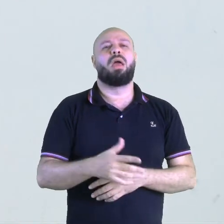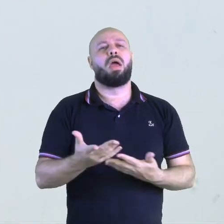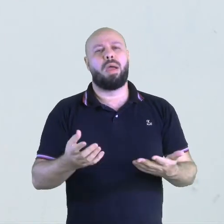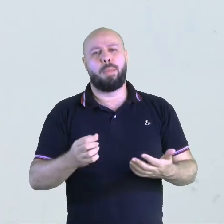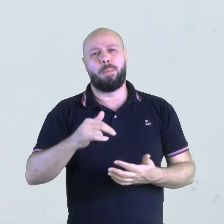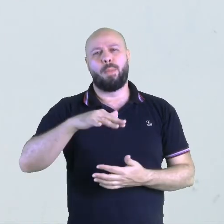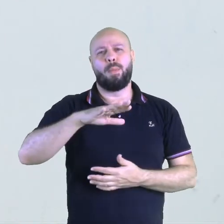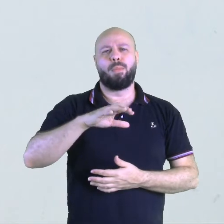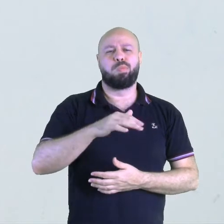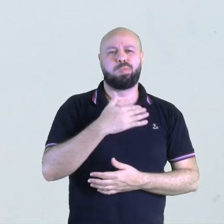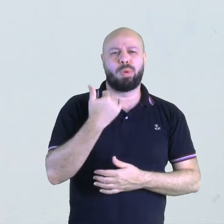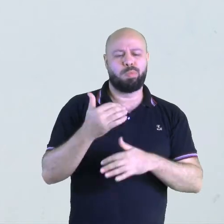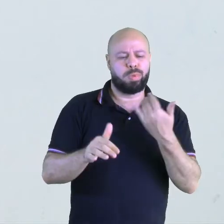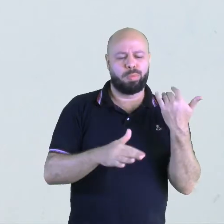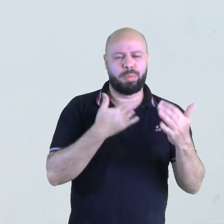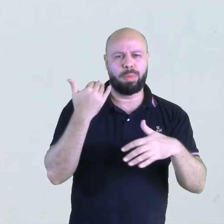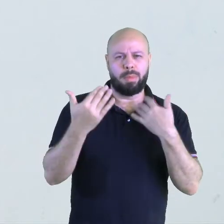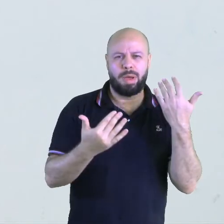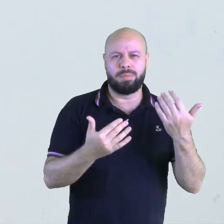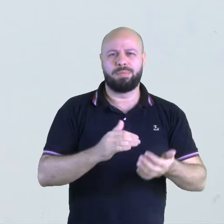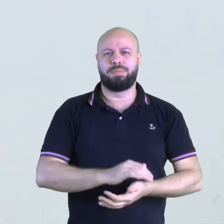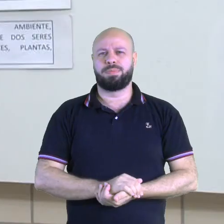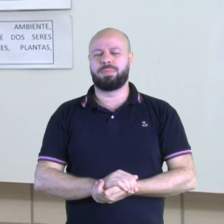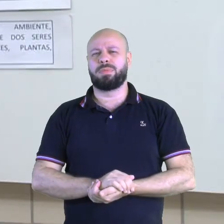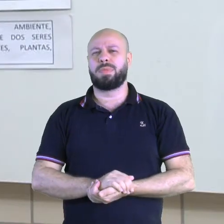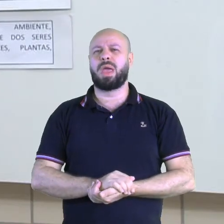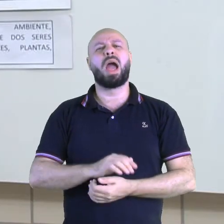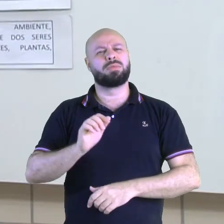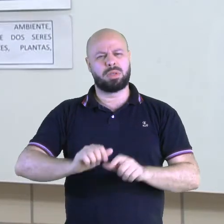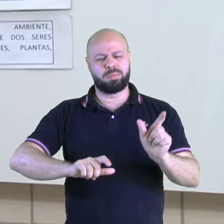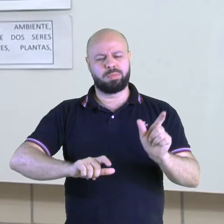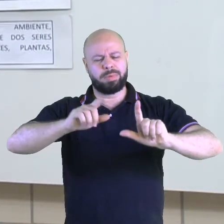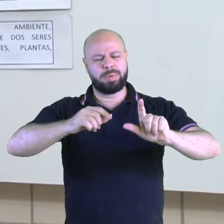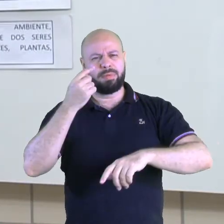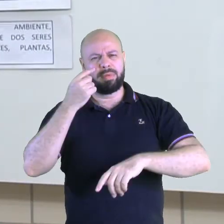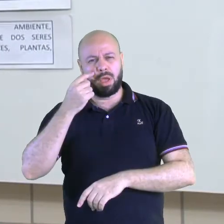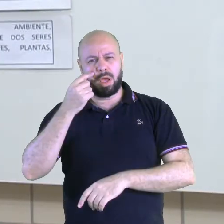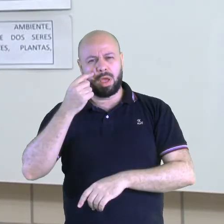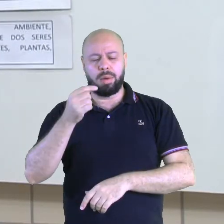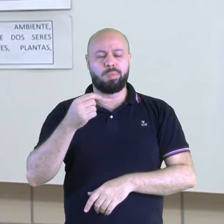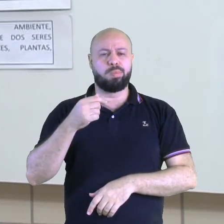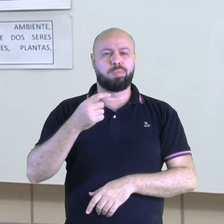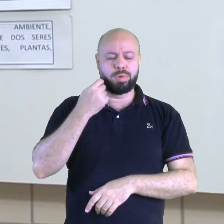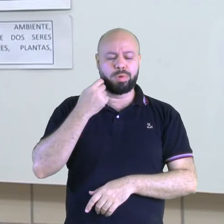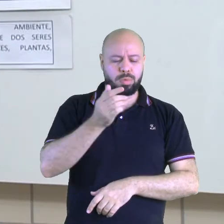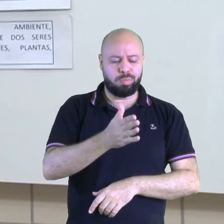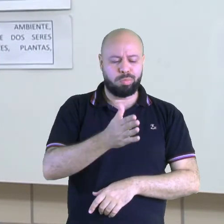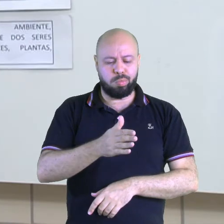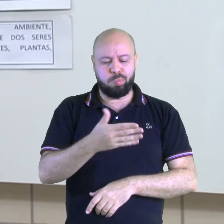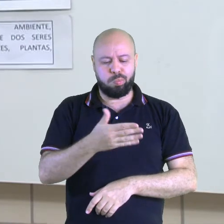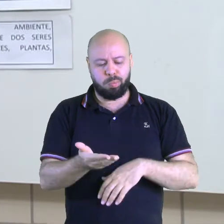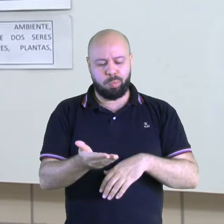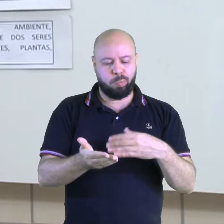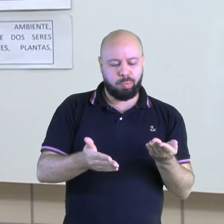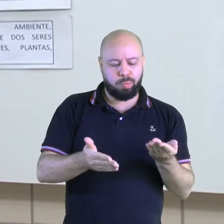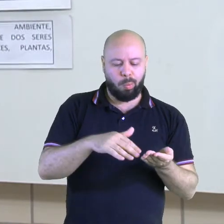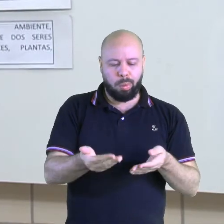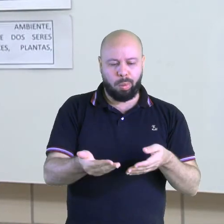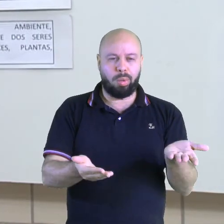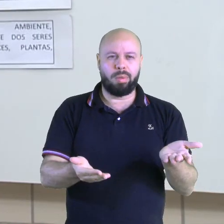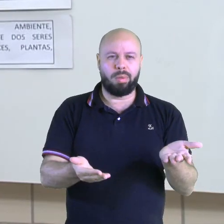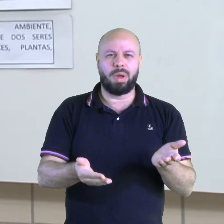Olha só. Quantas vezes a gente vê alguma reportagem de peixes mortos, não é mesmo? Baleias,